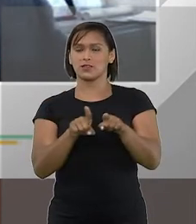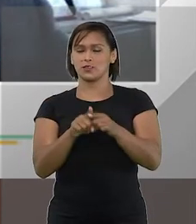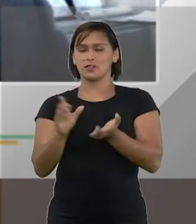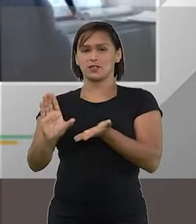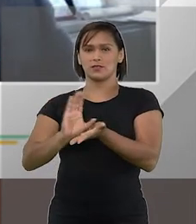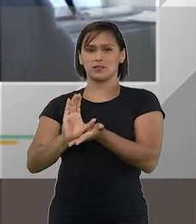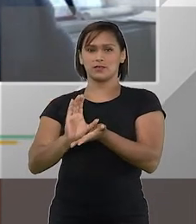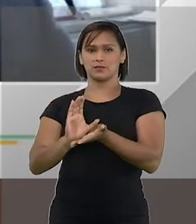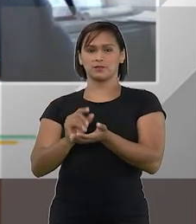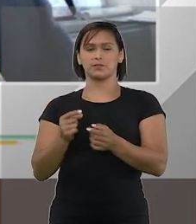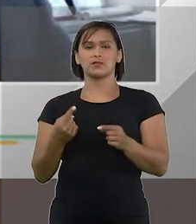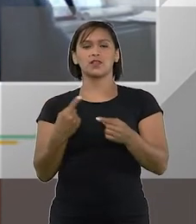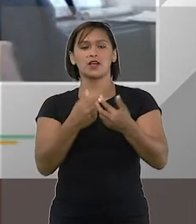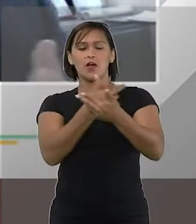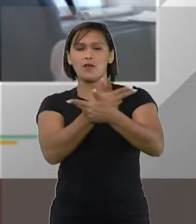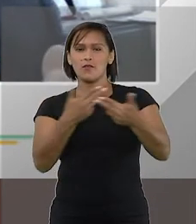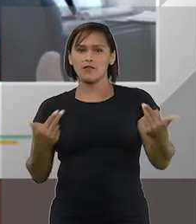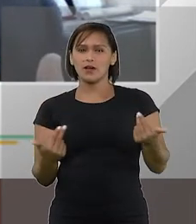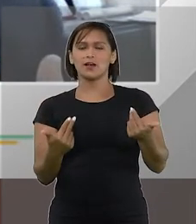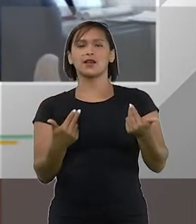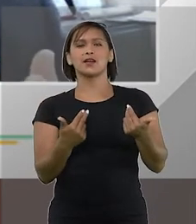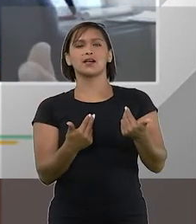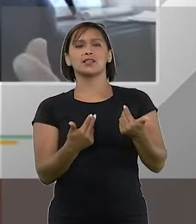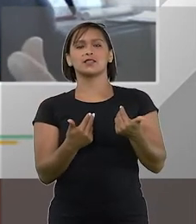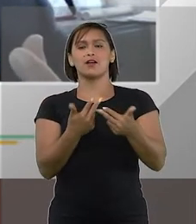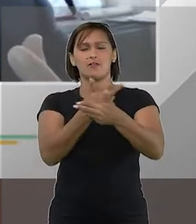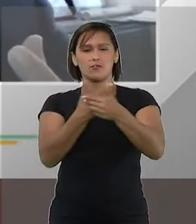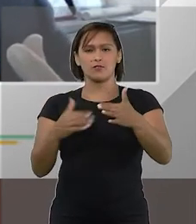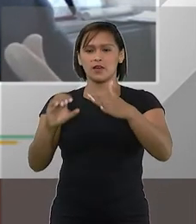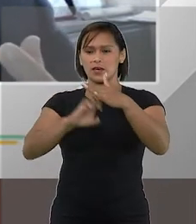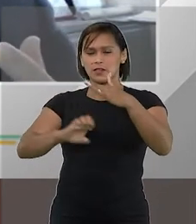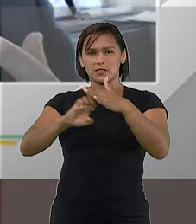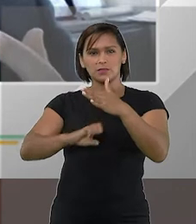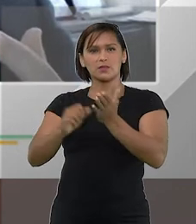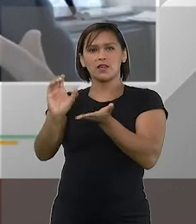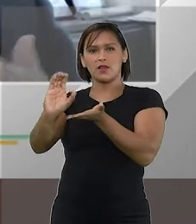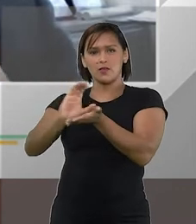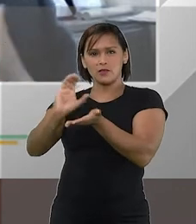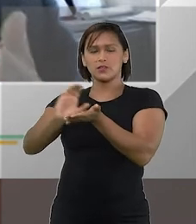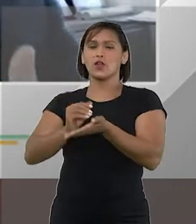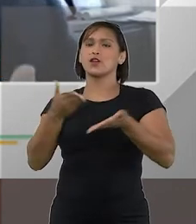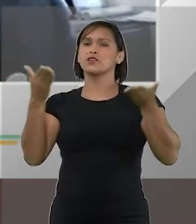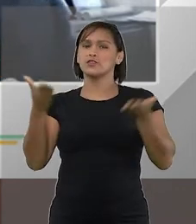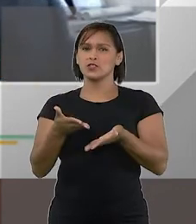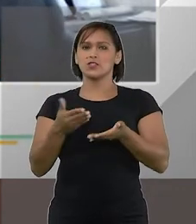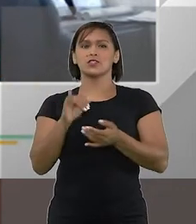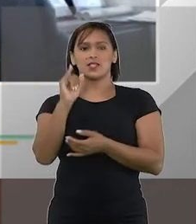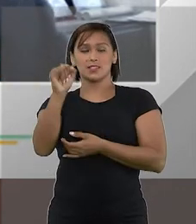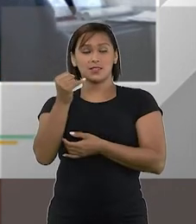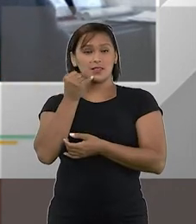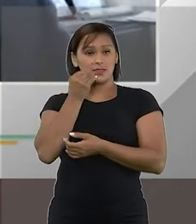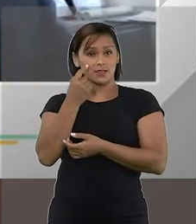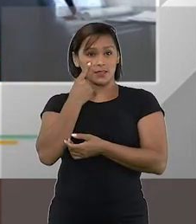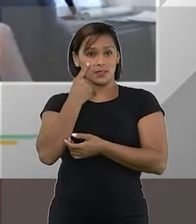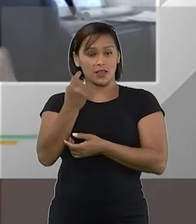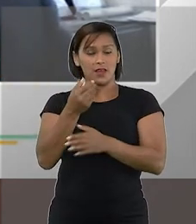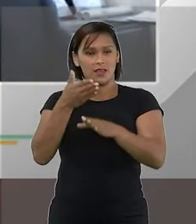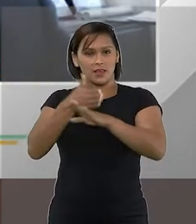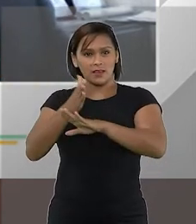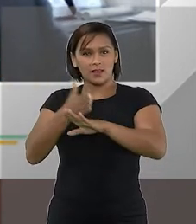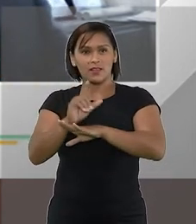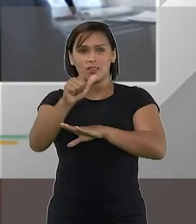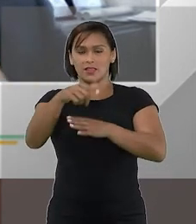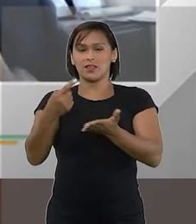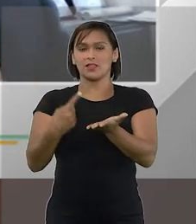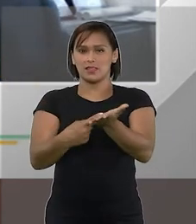financiamentos, diversos agentes financiadores já estão interessados em entrar